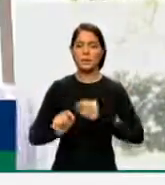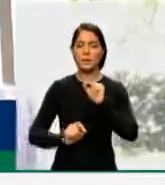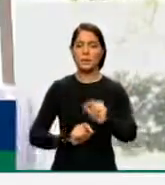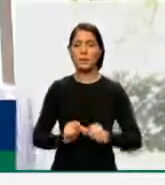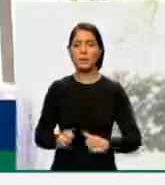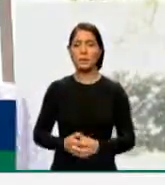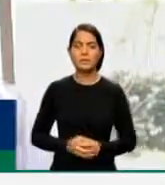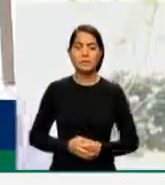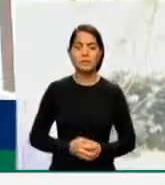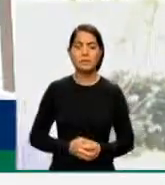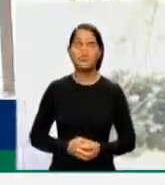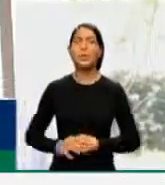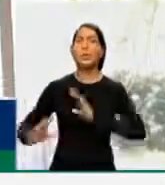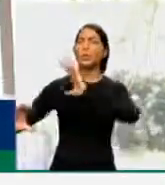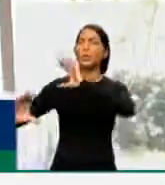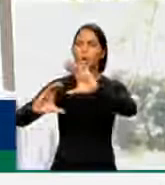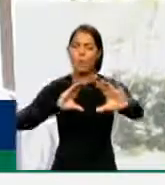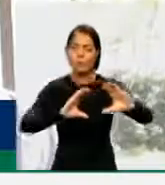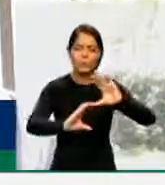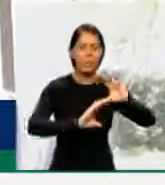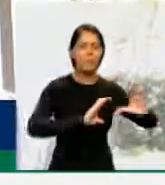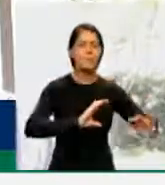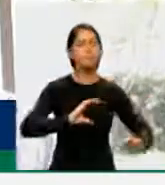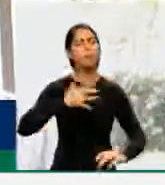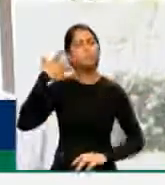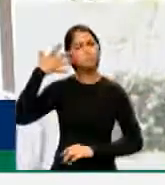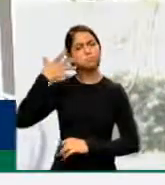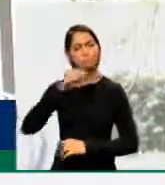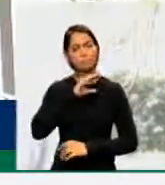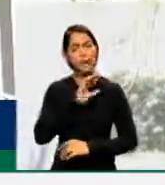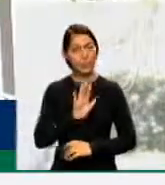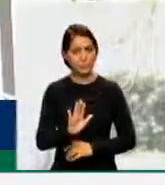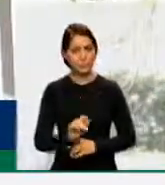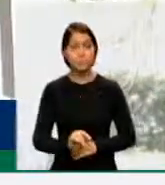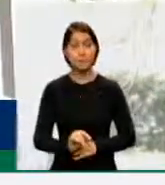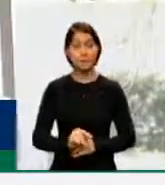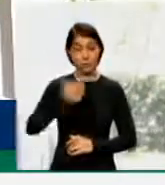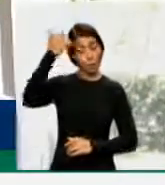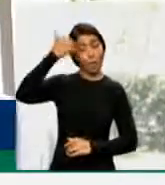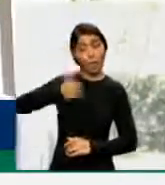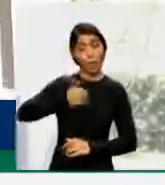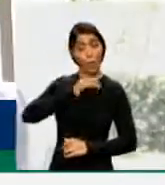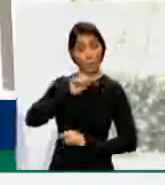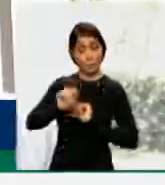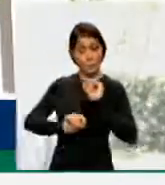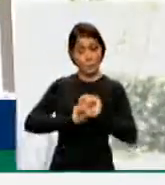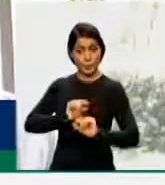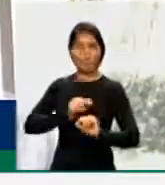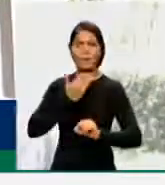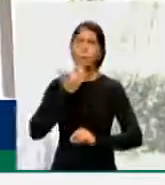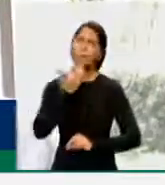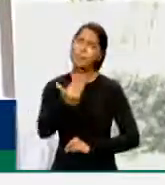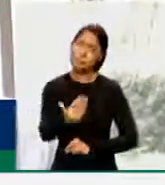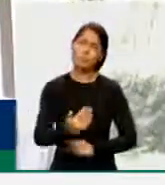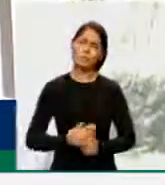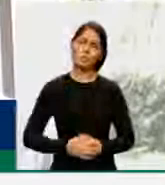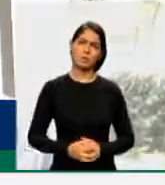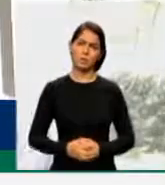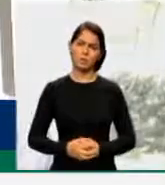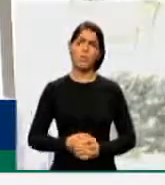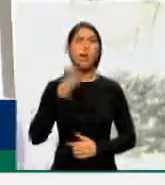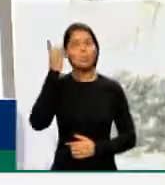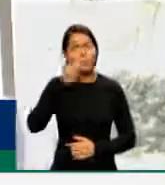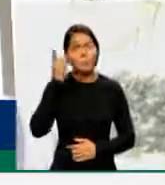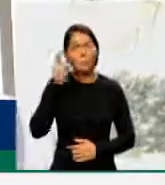essas breves comunicações. E nessa oportunidade, pedir para que o presidente da Câmara, deputado Rodrigo Maia,